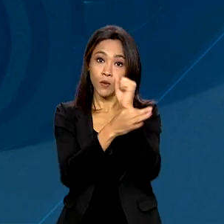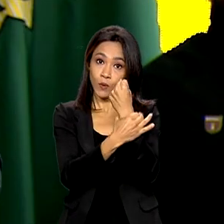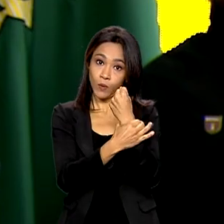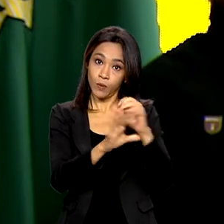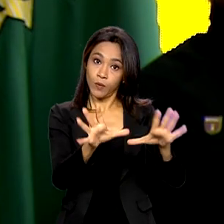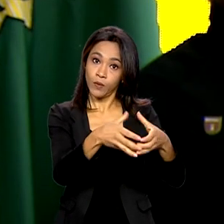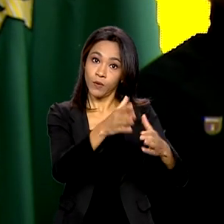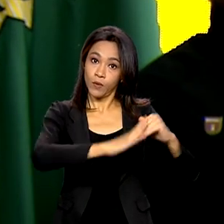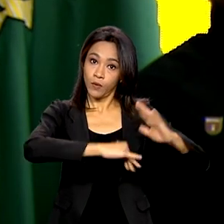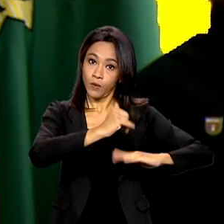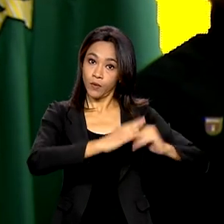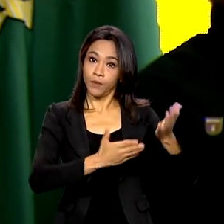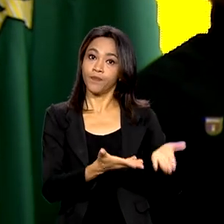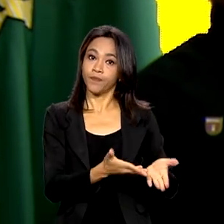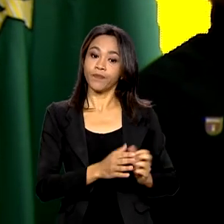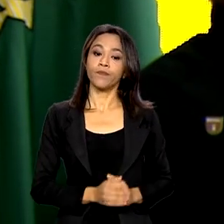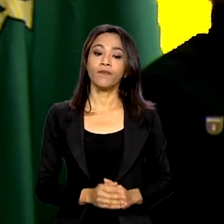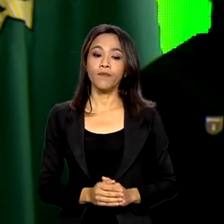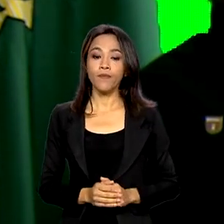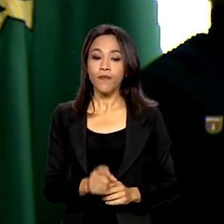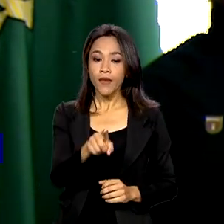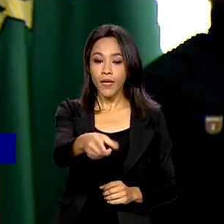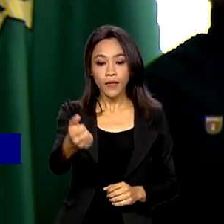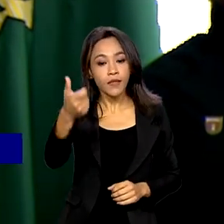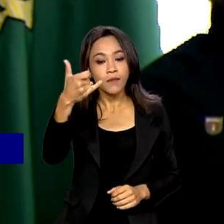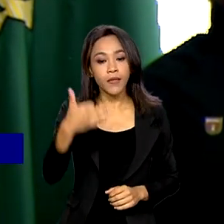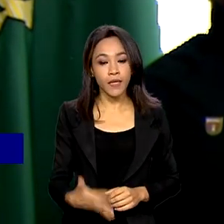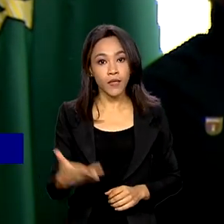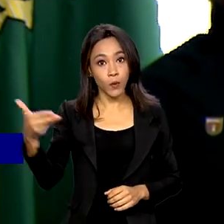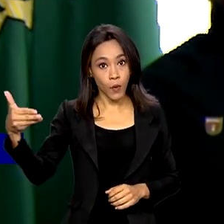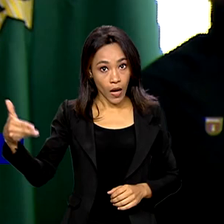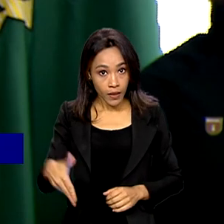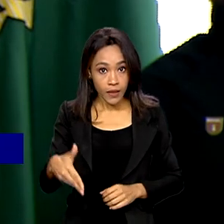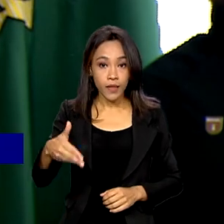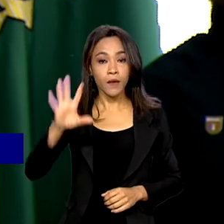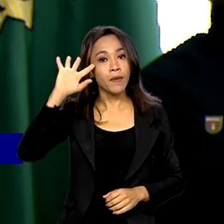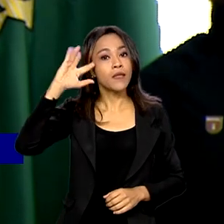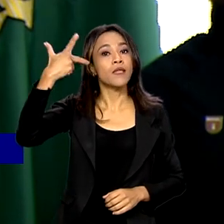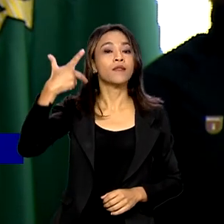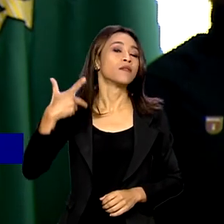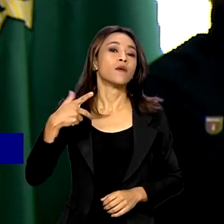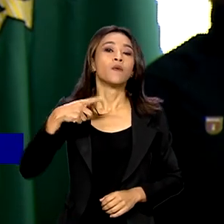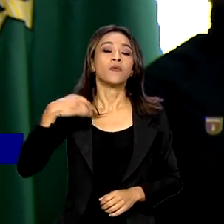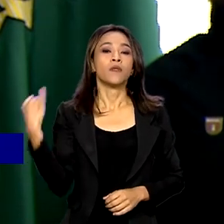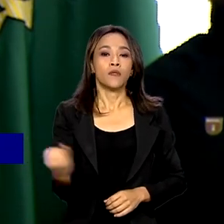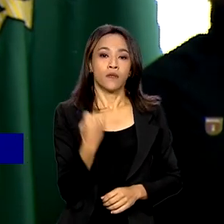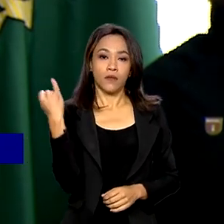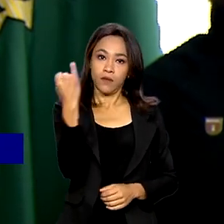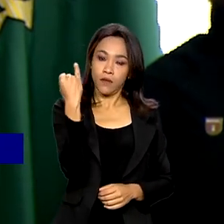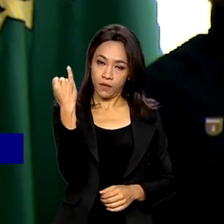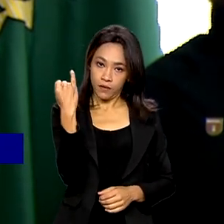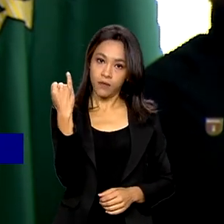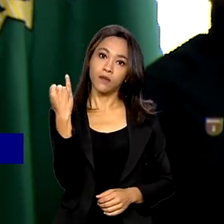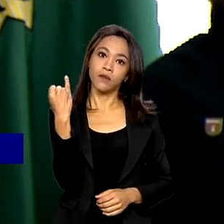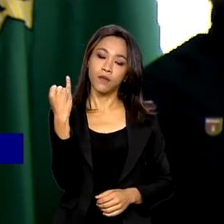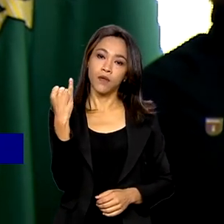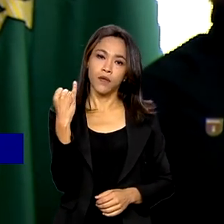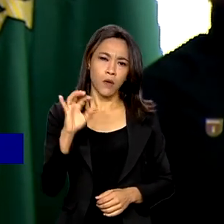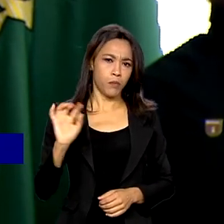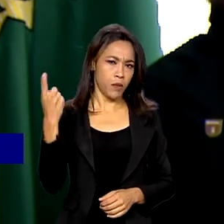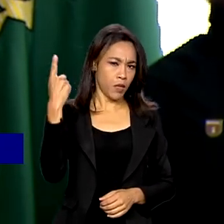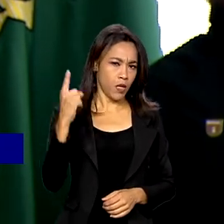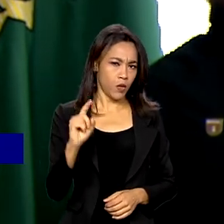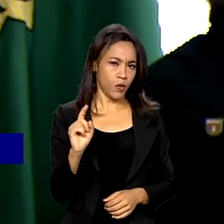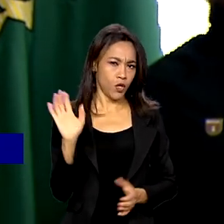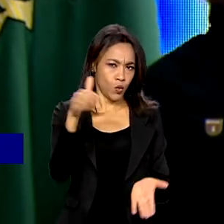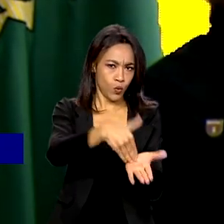O que está acontecendo aqui é um passo extremamente importante. Não será o primeiro e